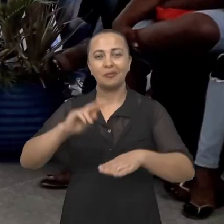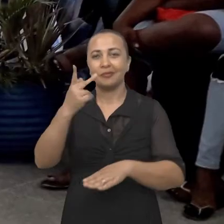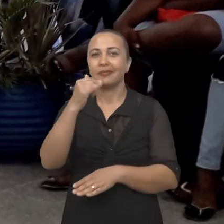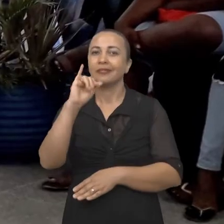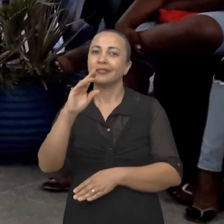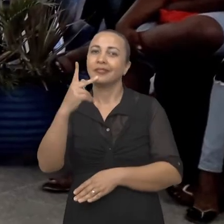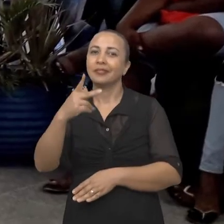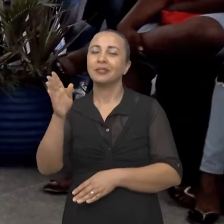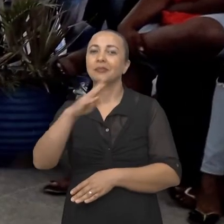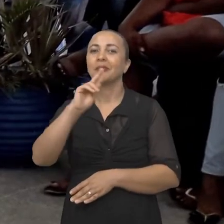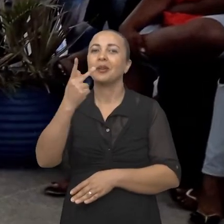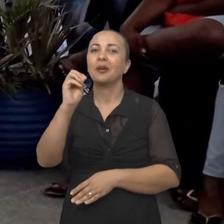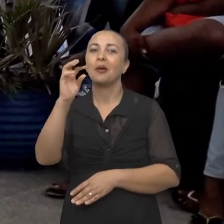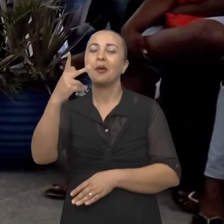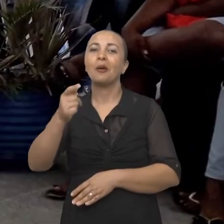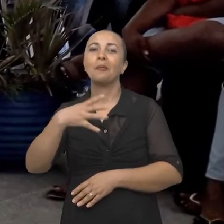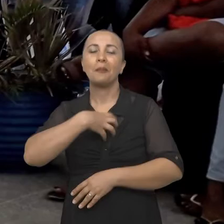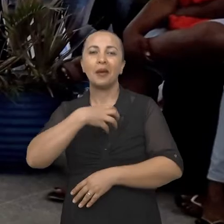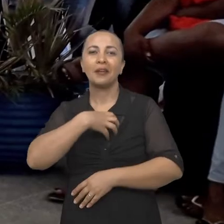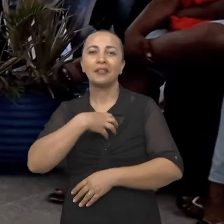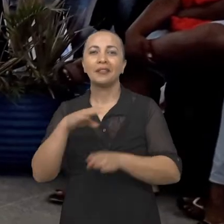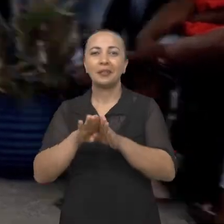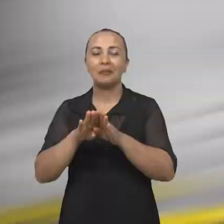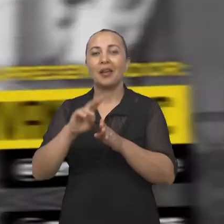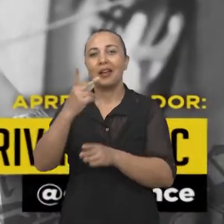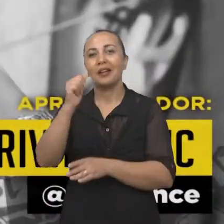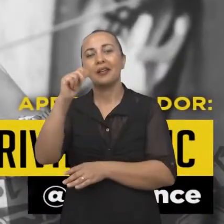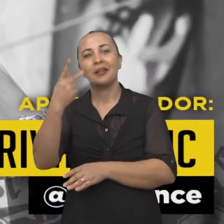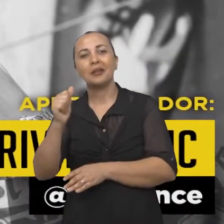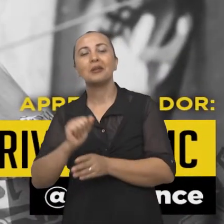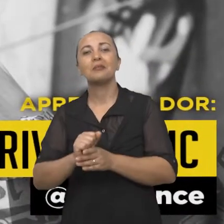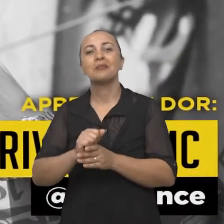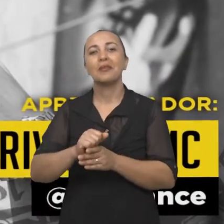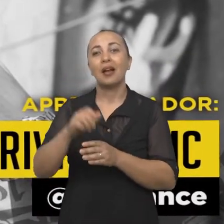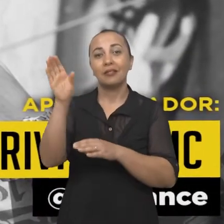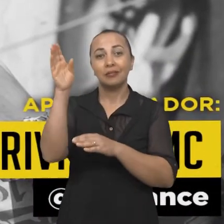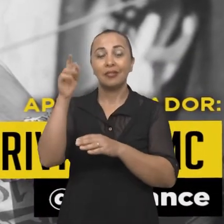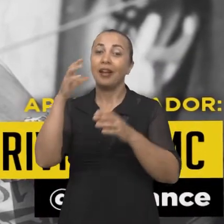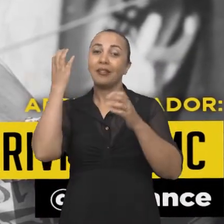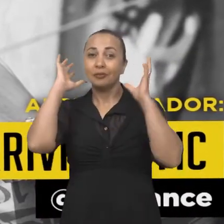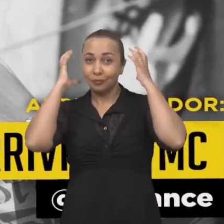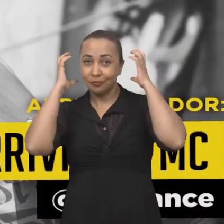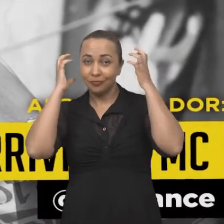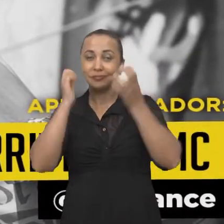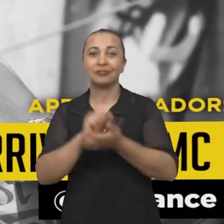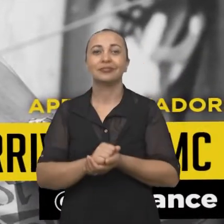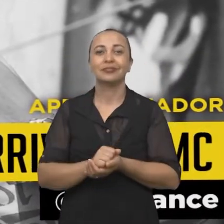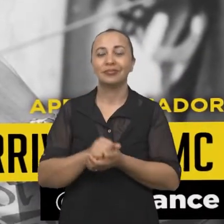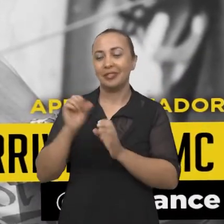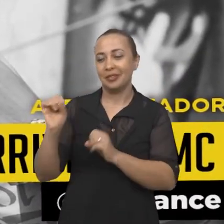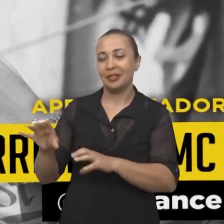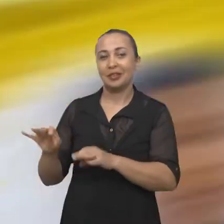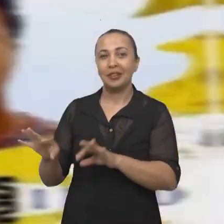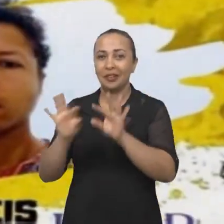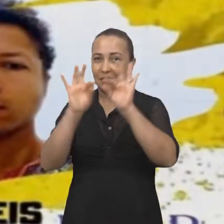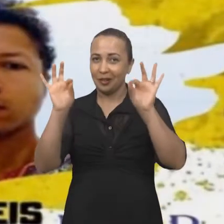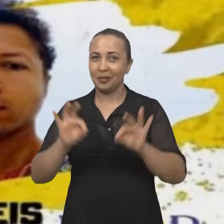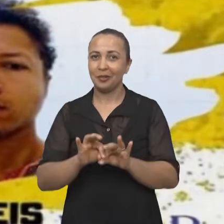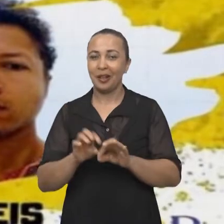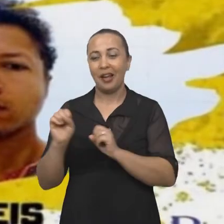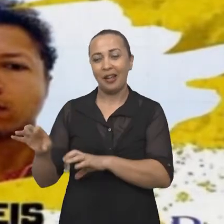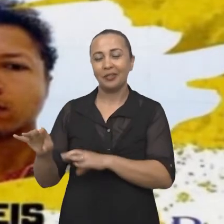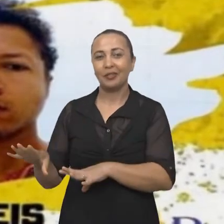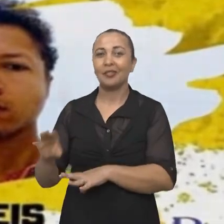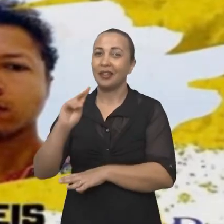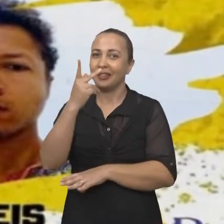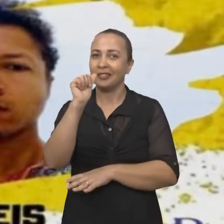da Bahia. E atualmente sou apresentador do programa Rap é o Som, na Santa Cruz FM, coordenador do projeto EducaRap. Então o